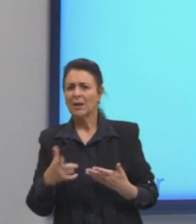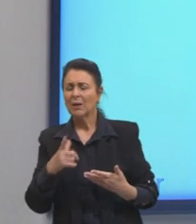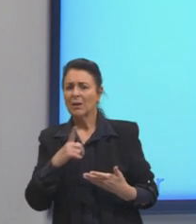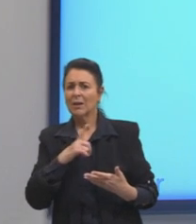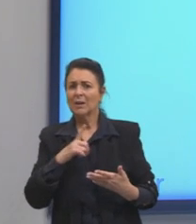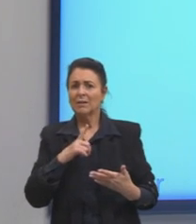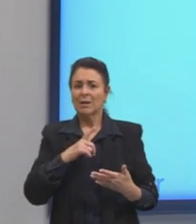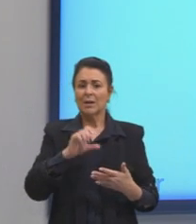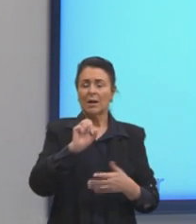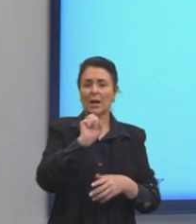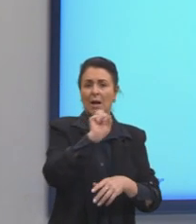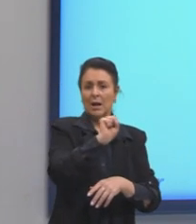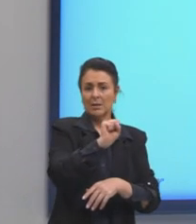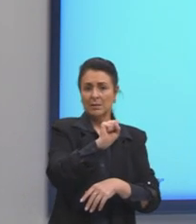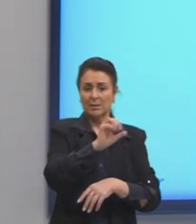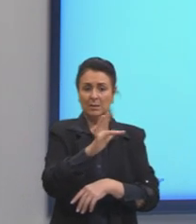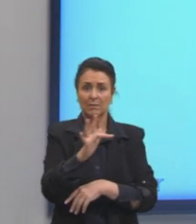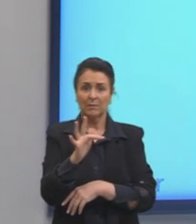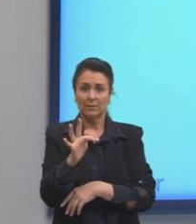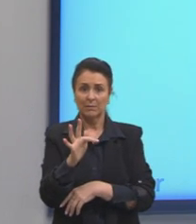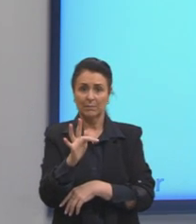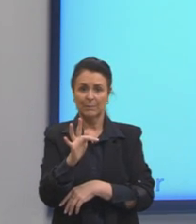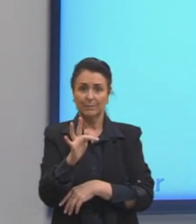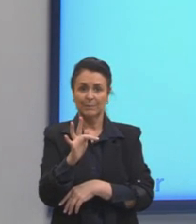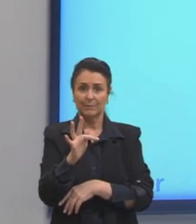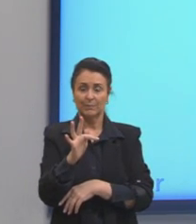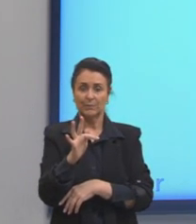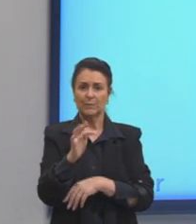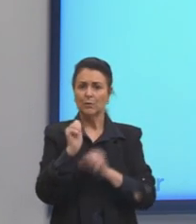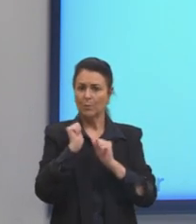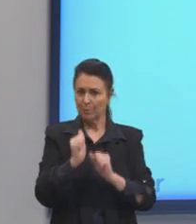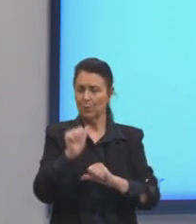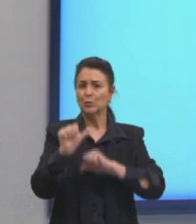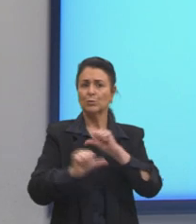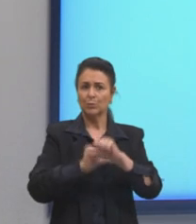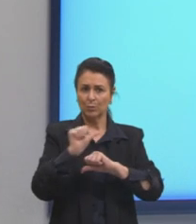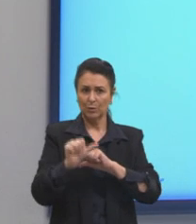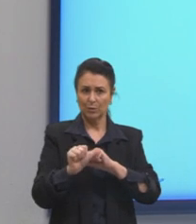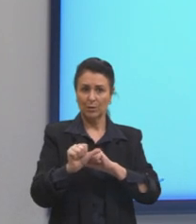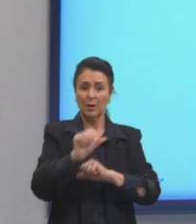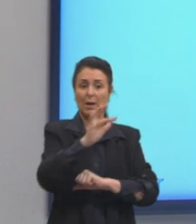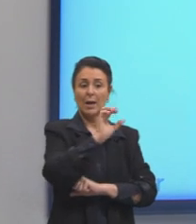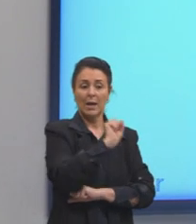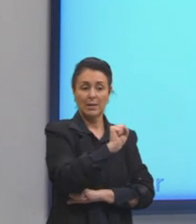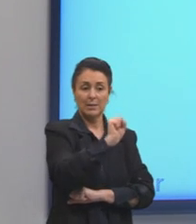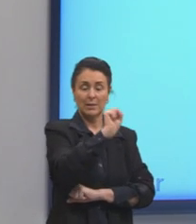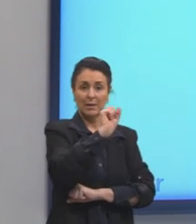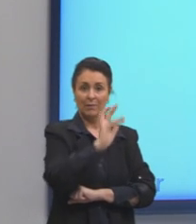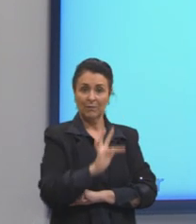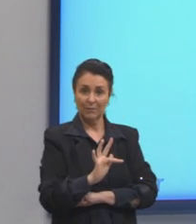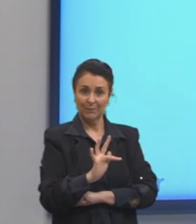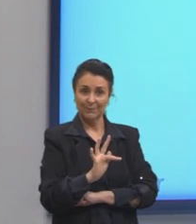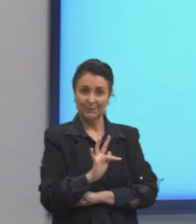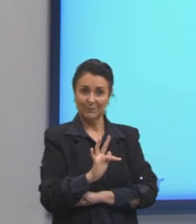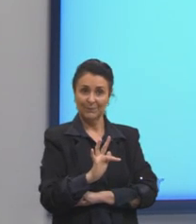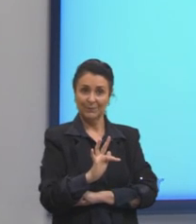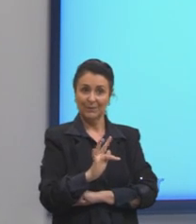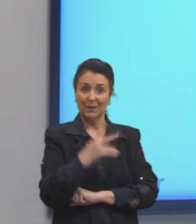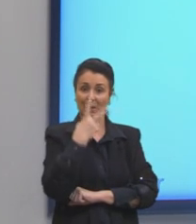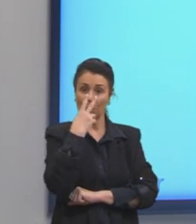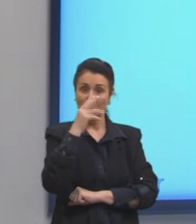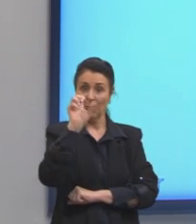com S final, né? A gente já pode trocar aqui. S final igual S